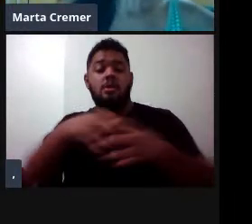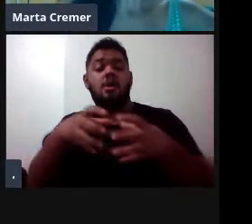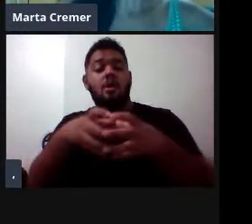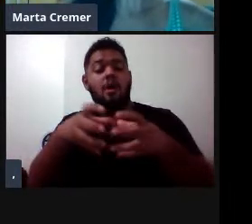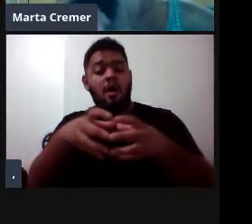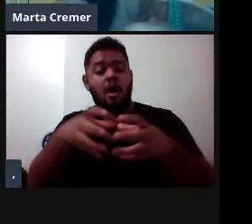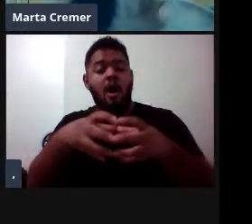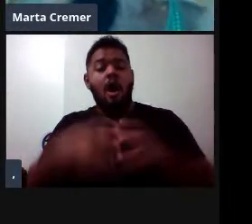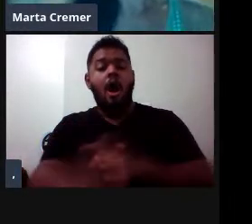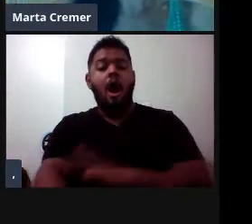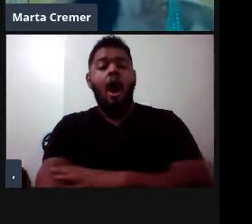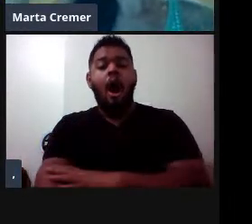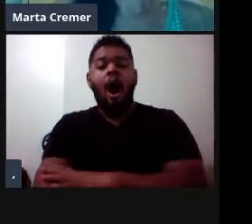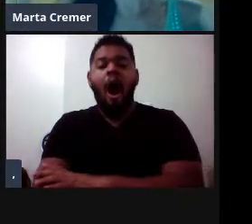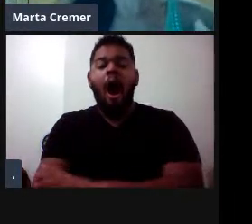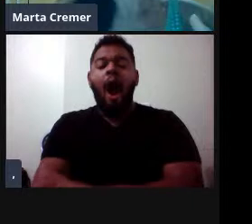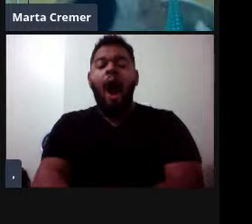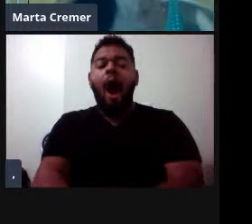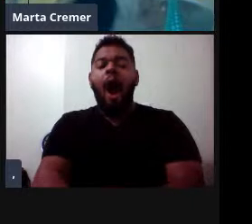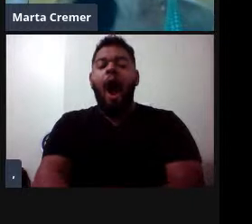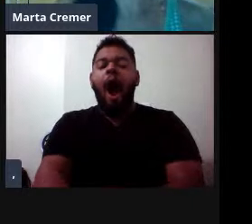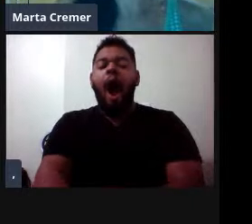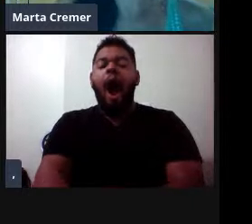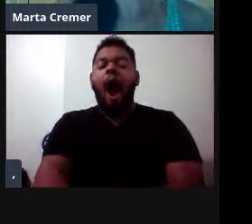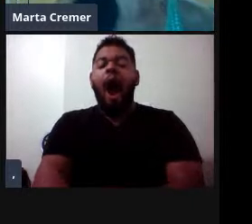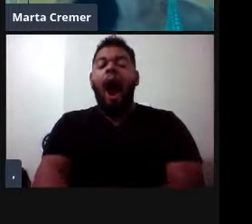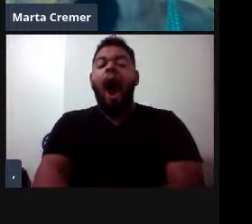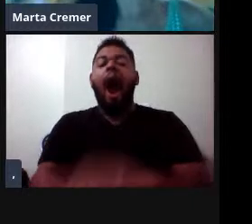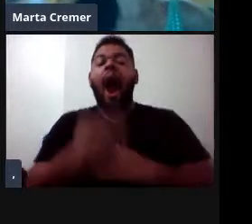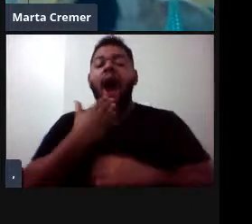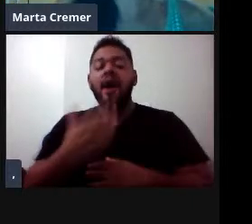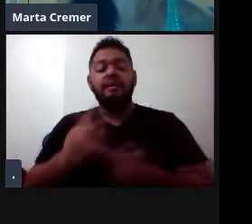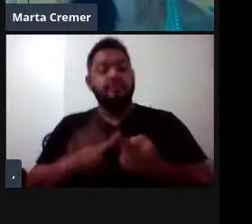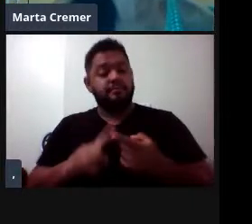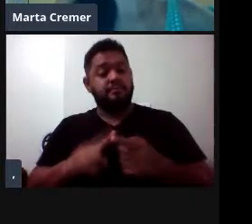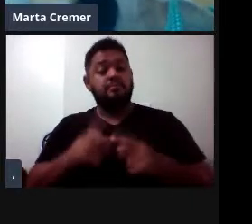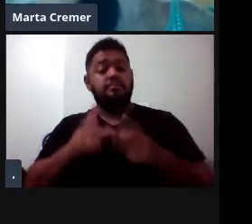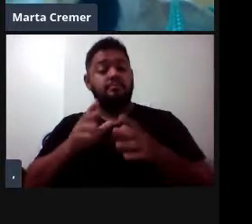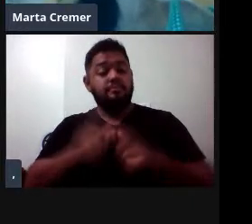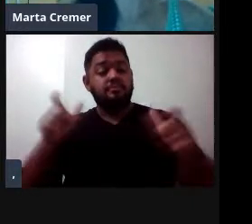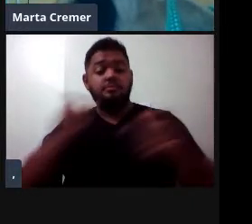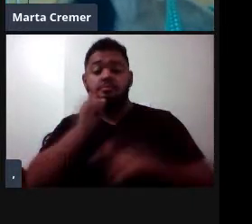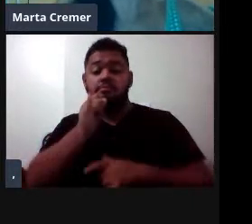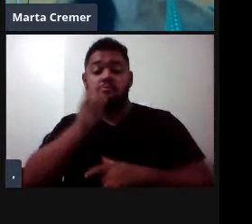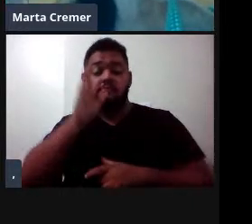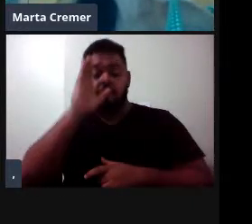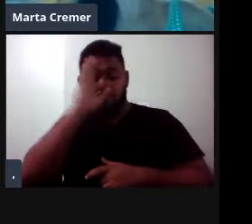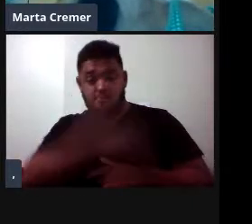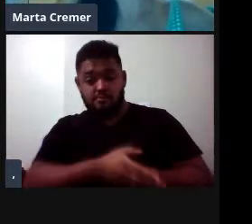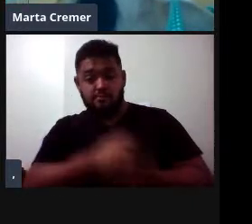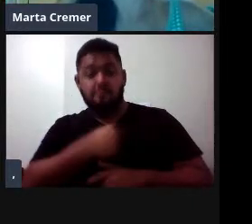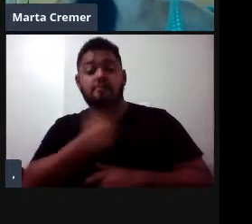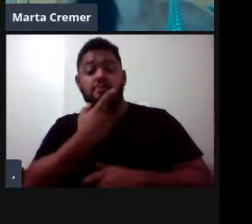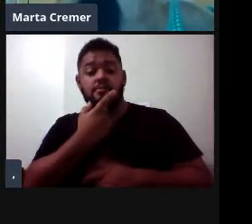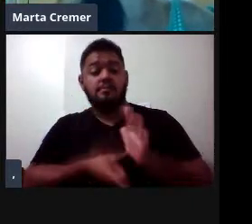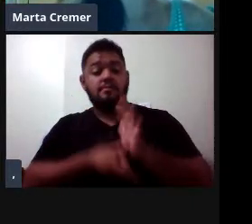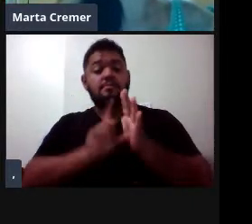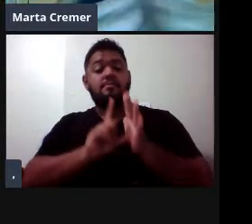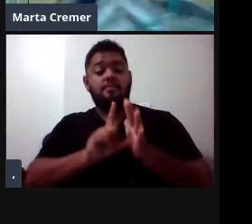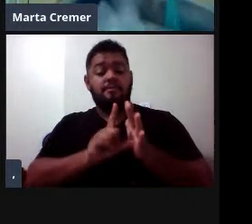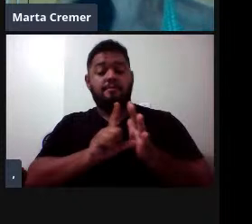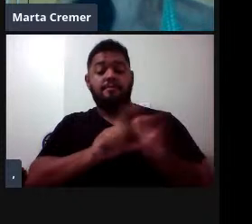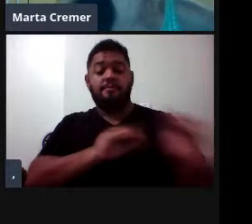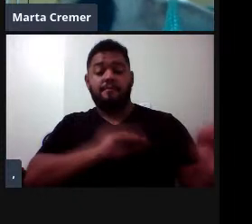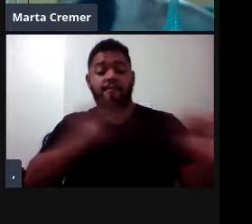Balenopterid, e essas espécies de Balenopterid todas seguem mais ou menos este padrão que eu falei inicialmente de migração. Então,